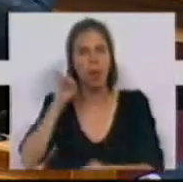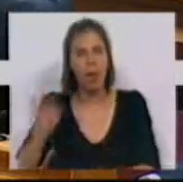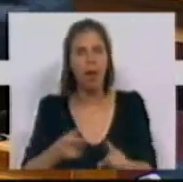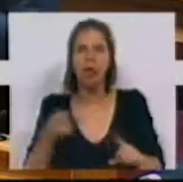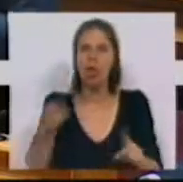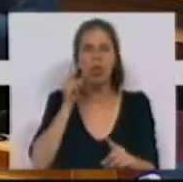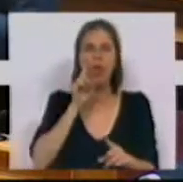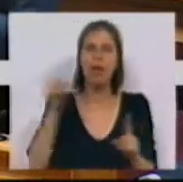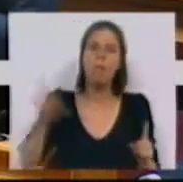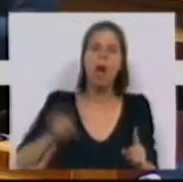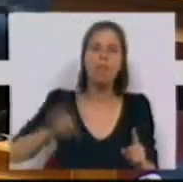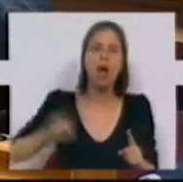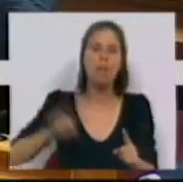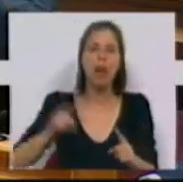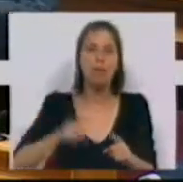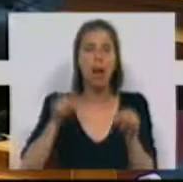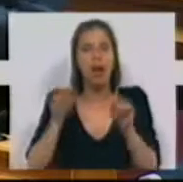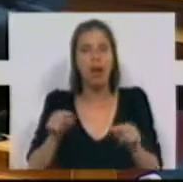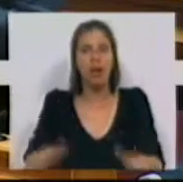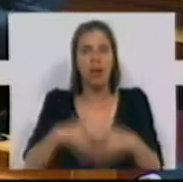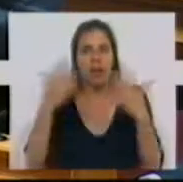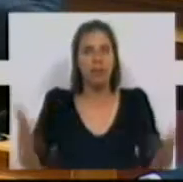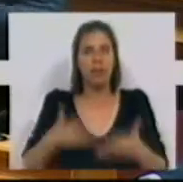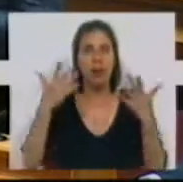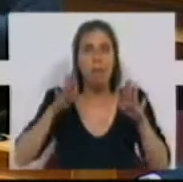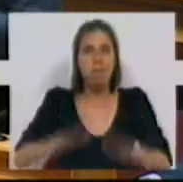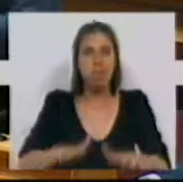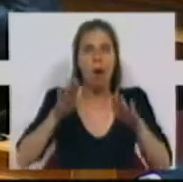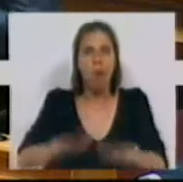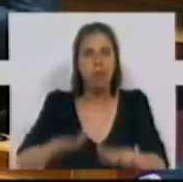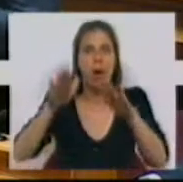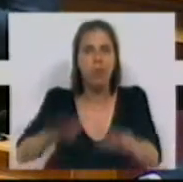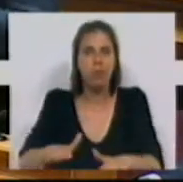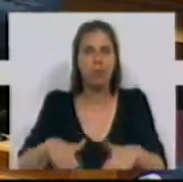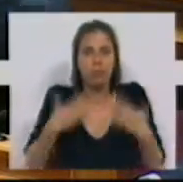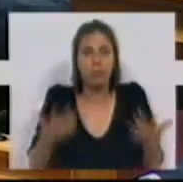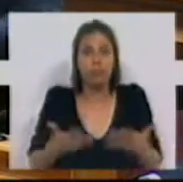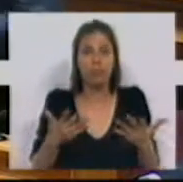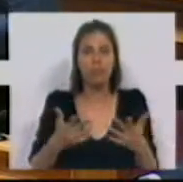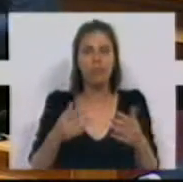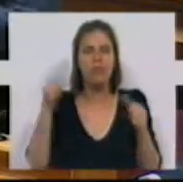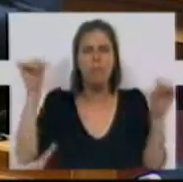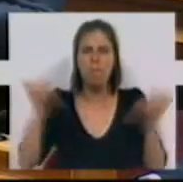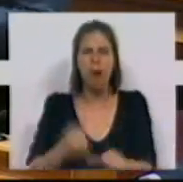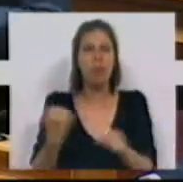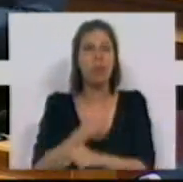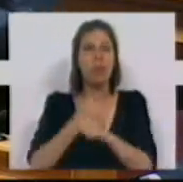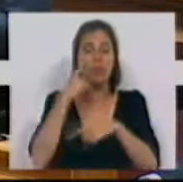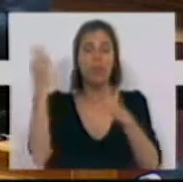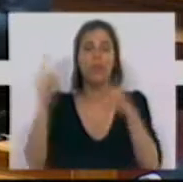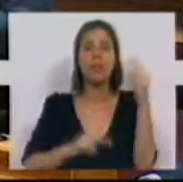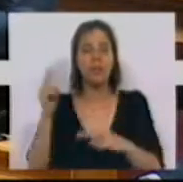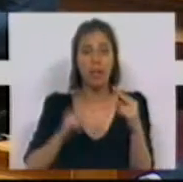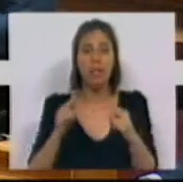e não assistir constantemente a esta paragem, a este mau serviço público que as